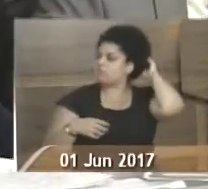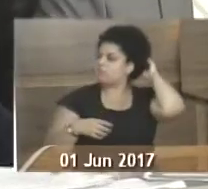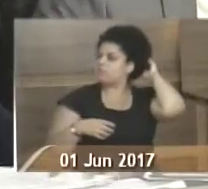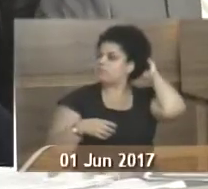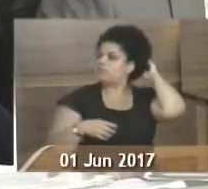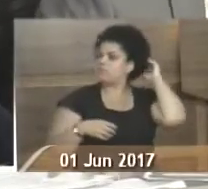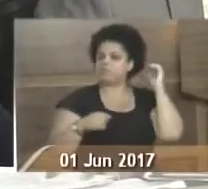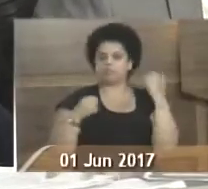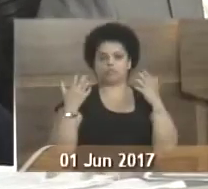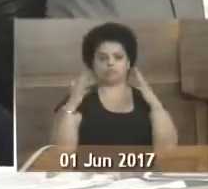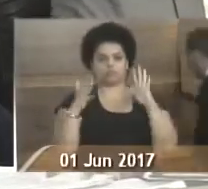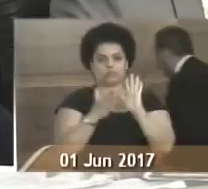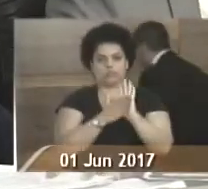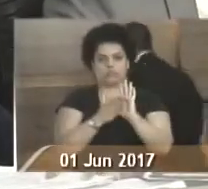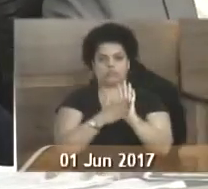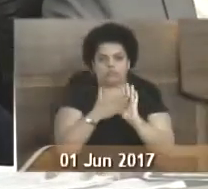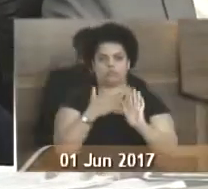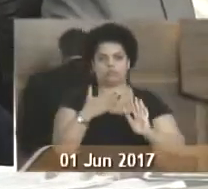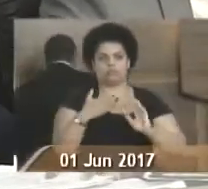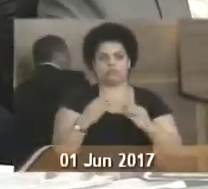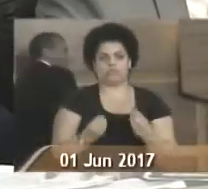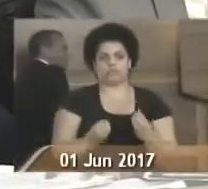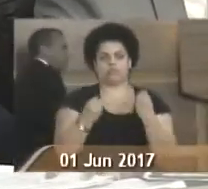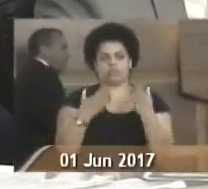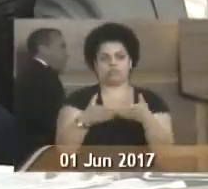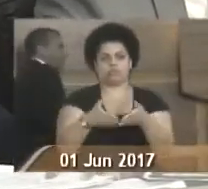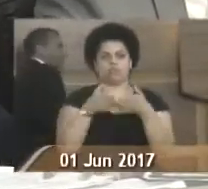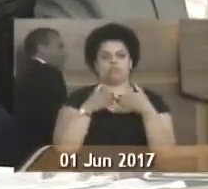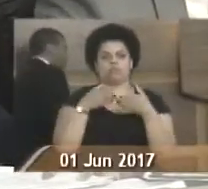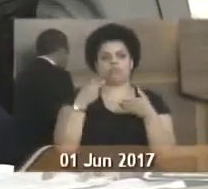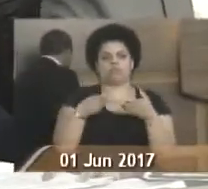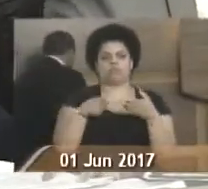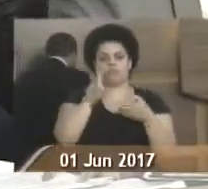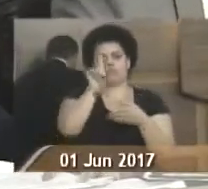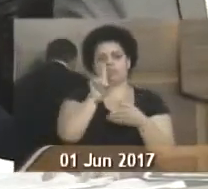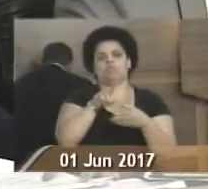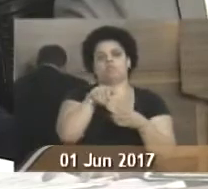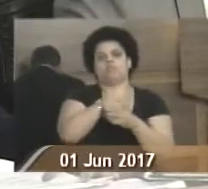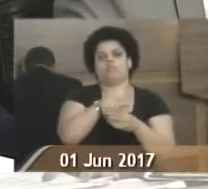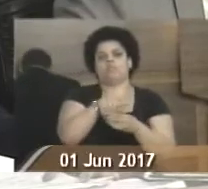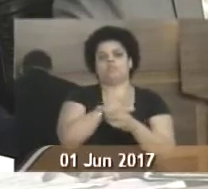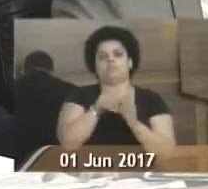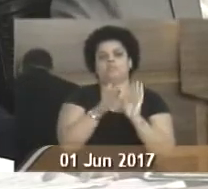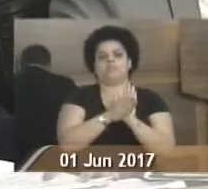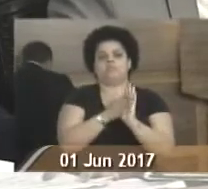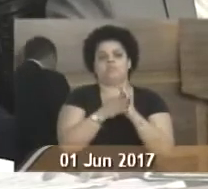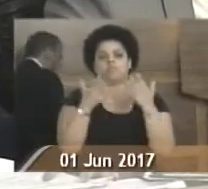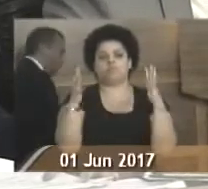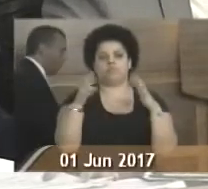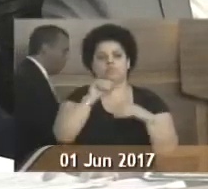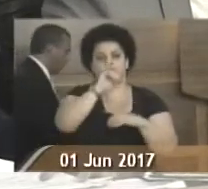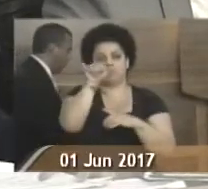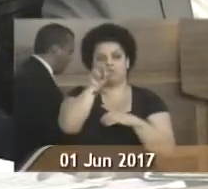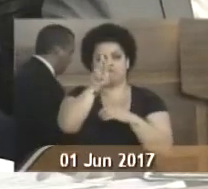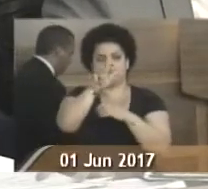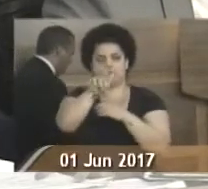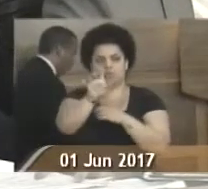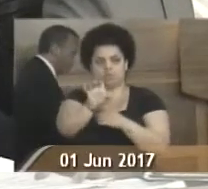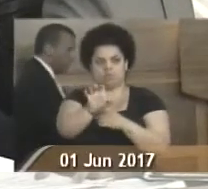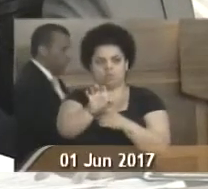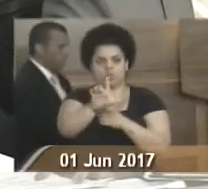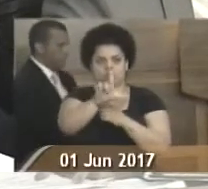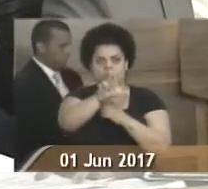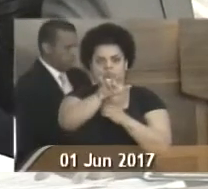Moção nº 8, de 2017. Solicitando à mesa diretora que seja votada moção de aplausos ao senhor Jorge Luiz de Souza